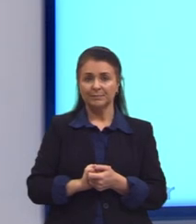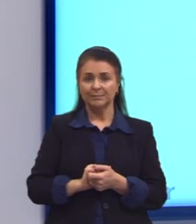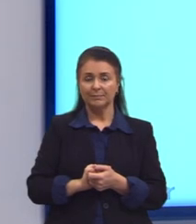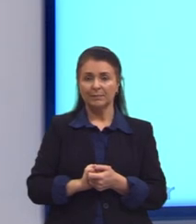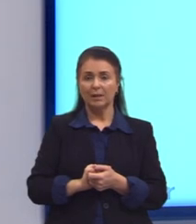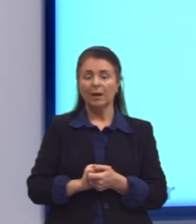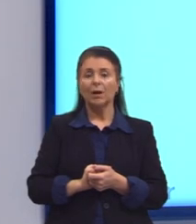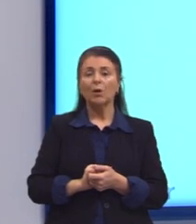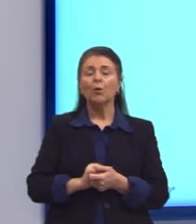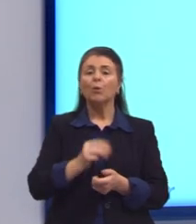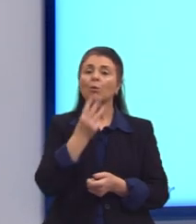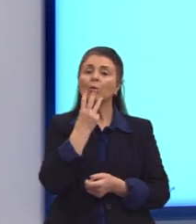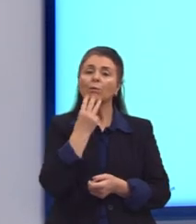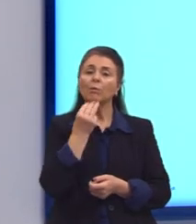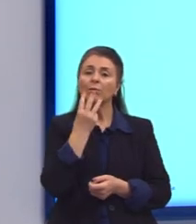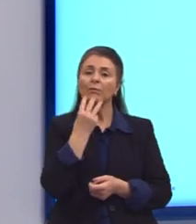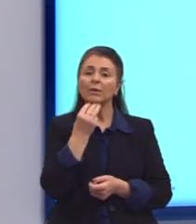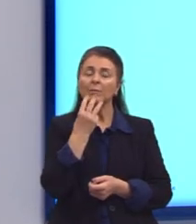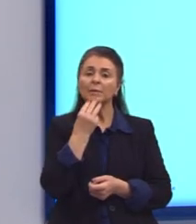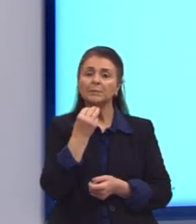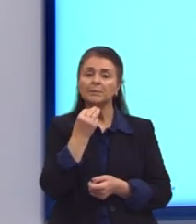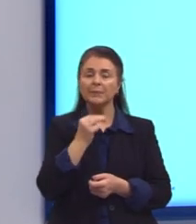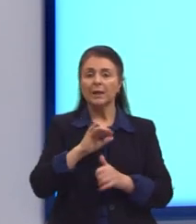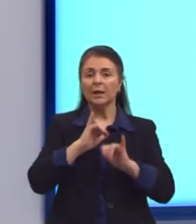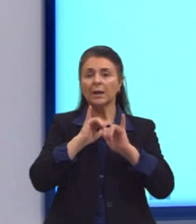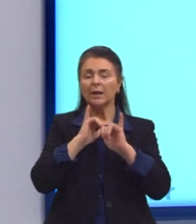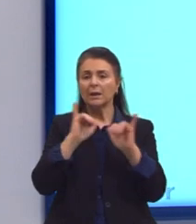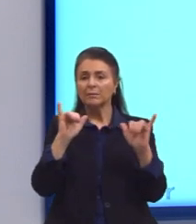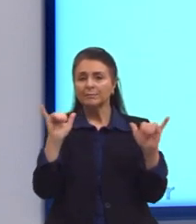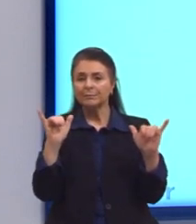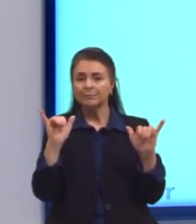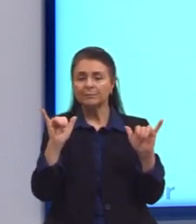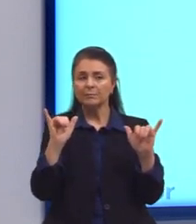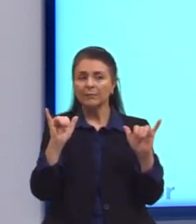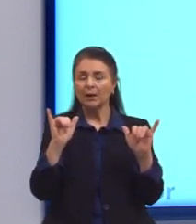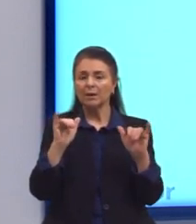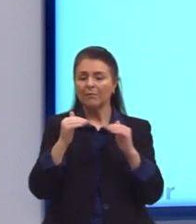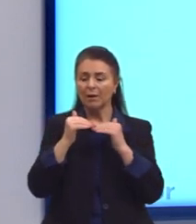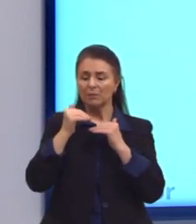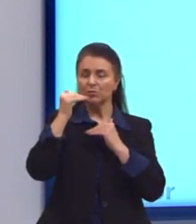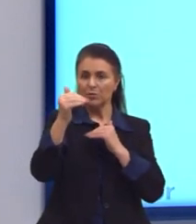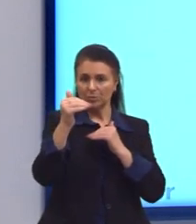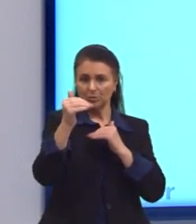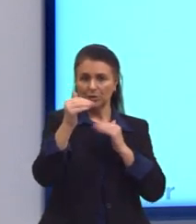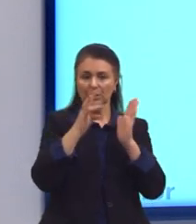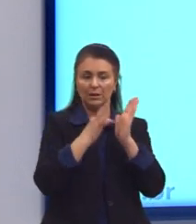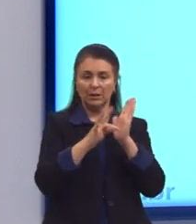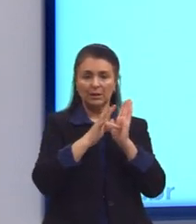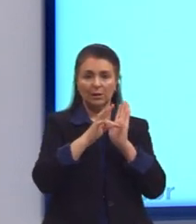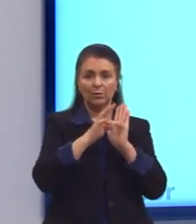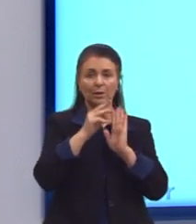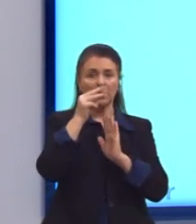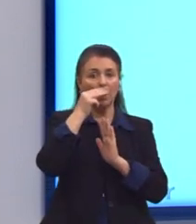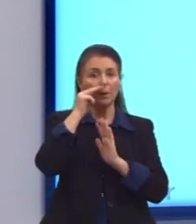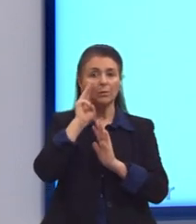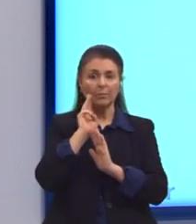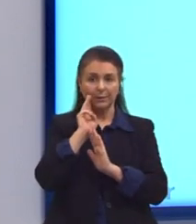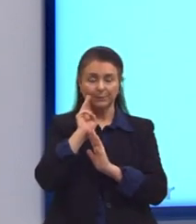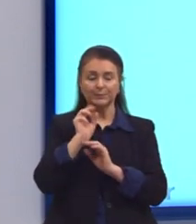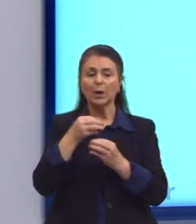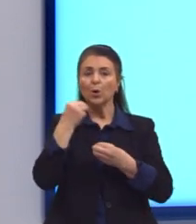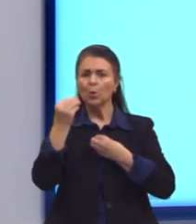Weber, como eu falei antes, o Marx Weber, ele vai um pouquinho além do Marx. Então, ele vê a questão das classes sociais